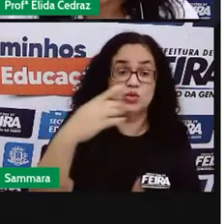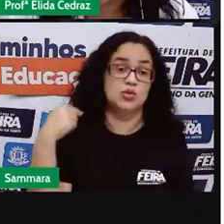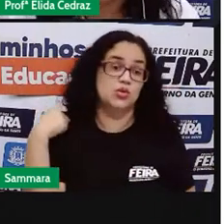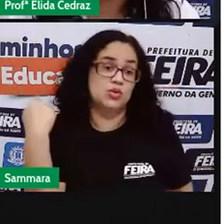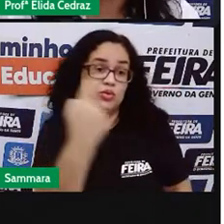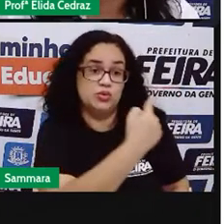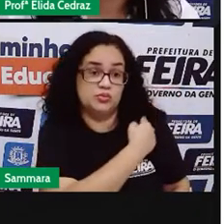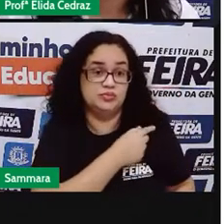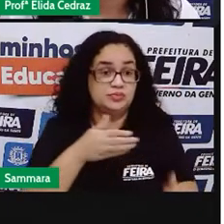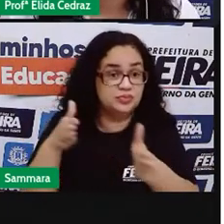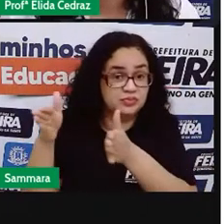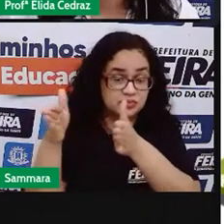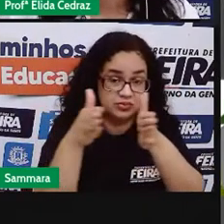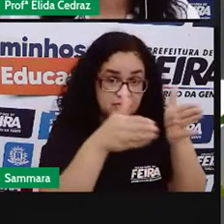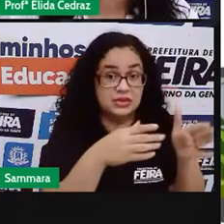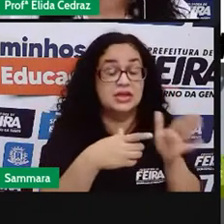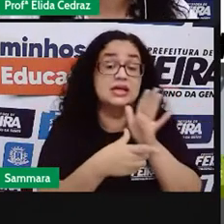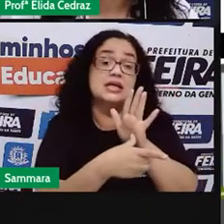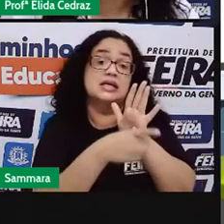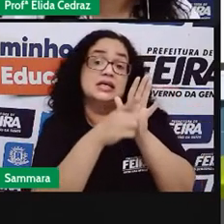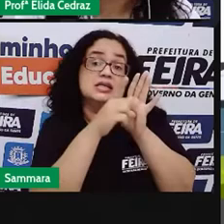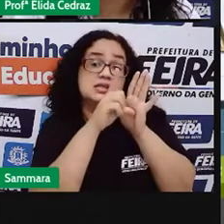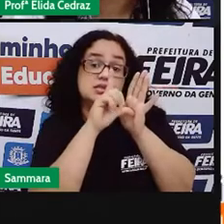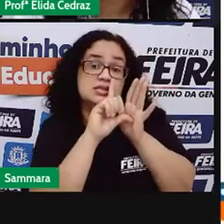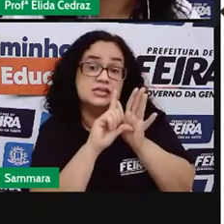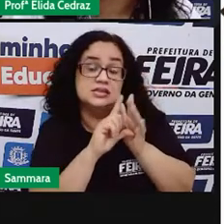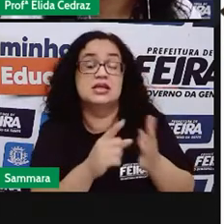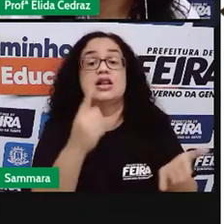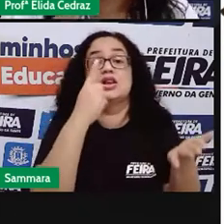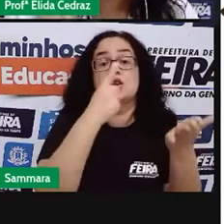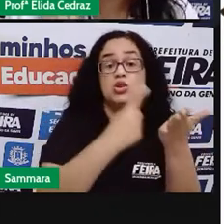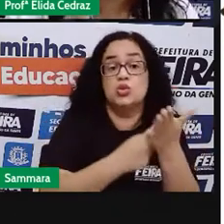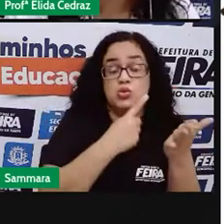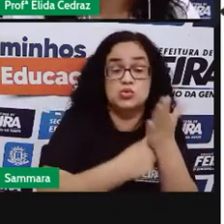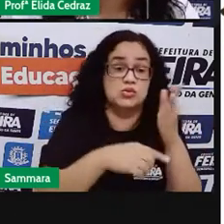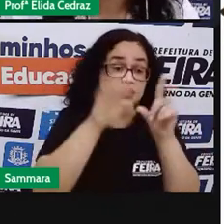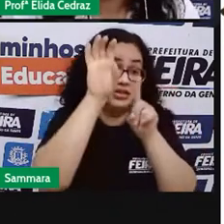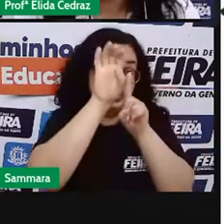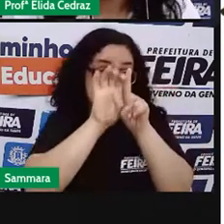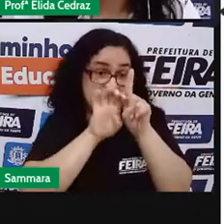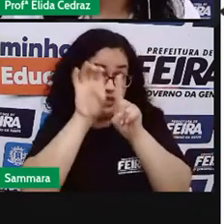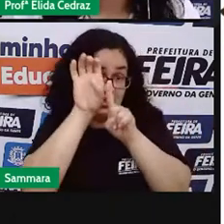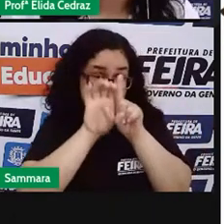percurso. Então, mas antes disso, marca aí no seu calendário, ó,